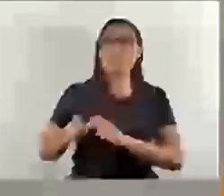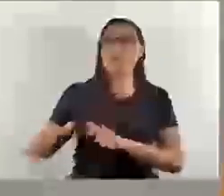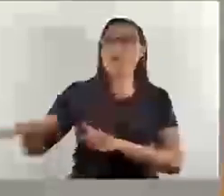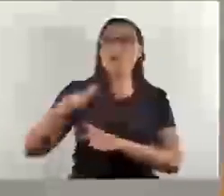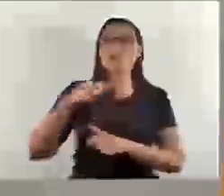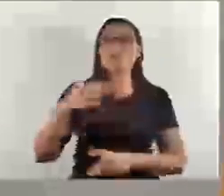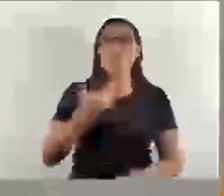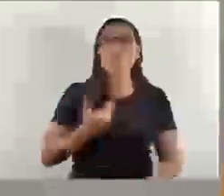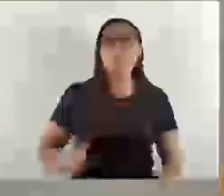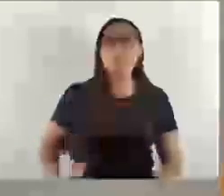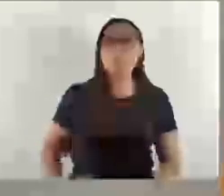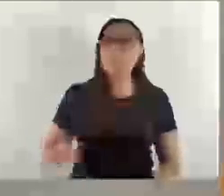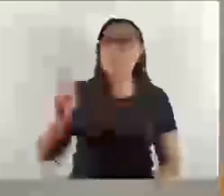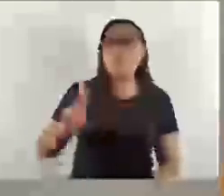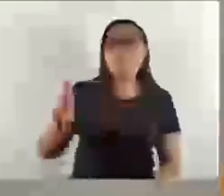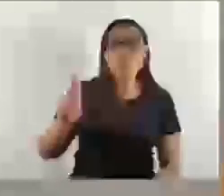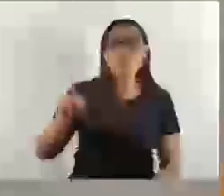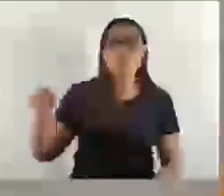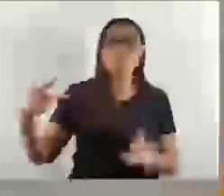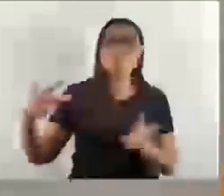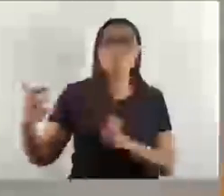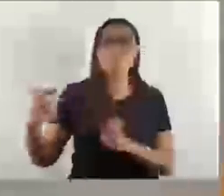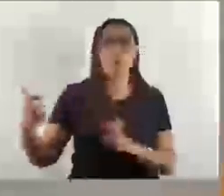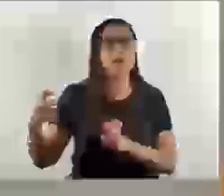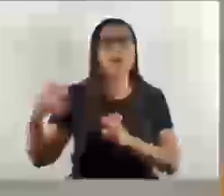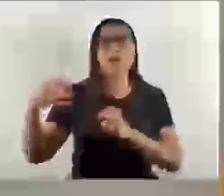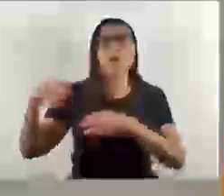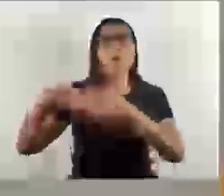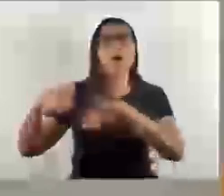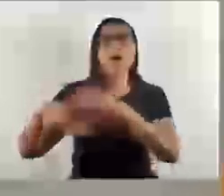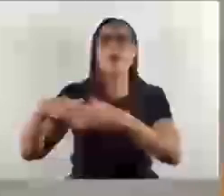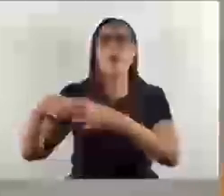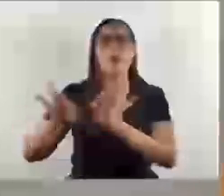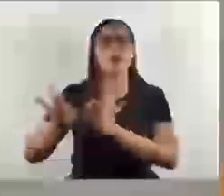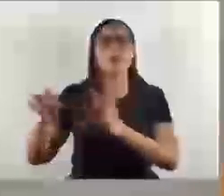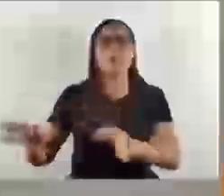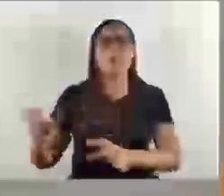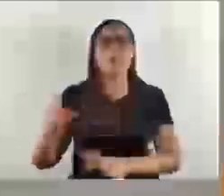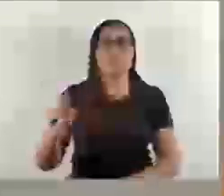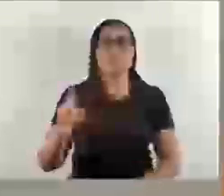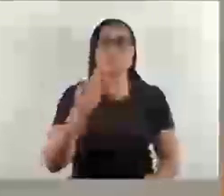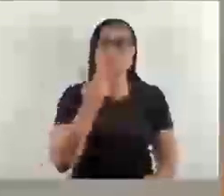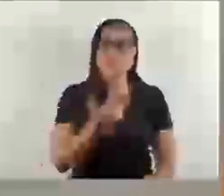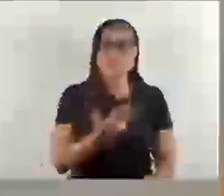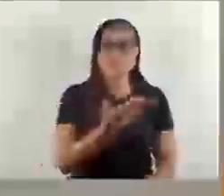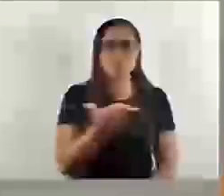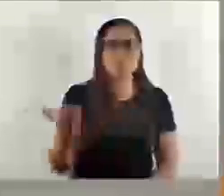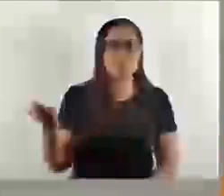sendo usado de maneira desordenada. Fica aqui o meu pedido, que